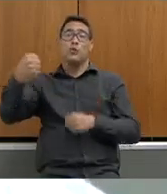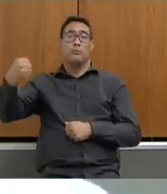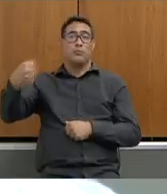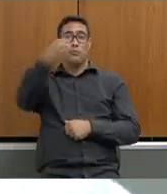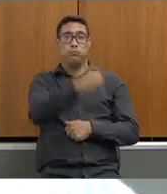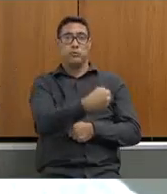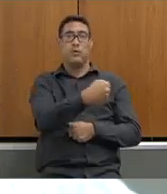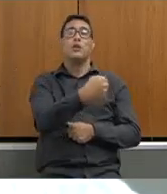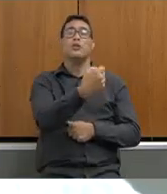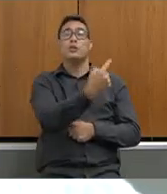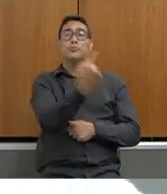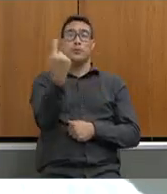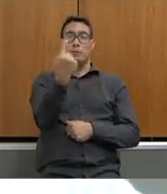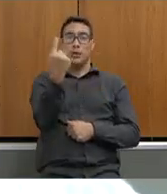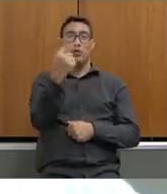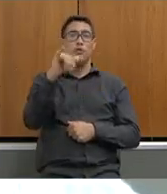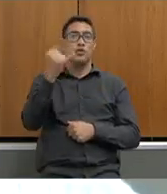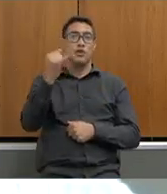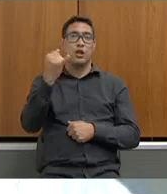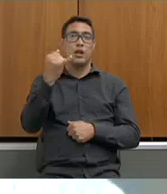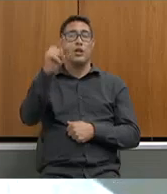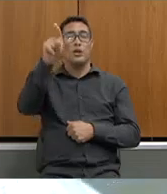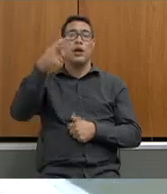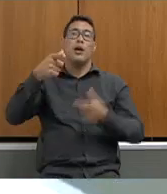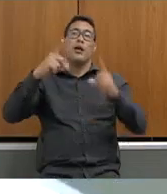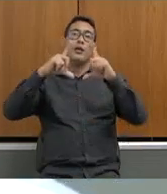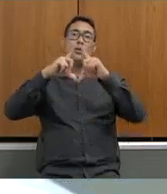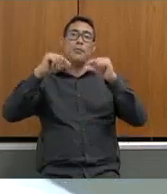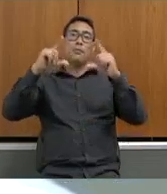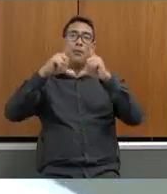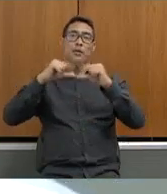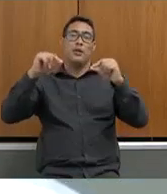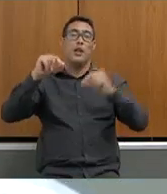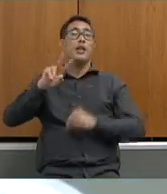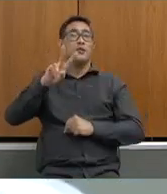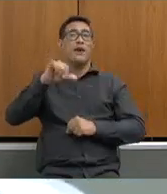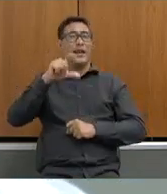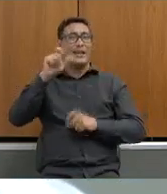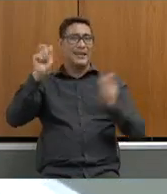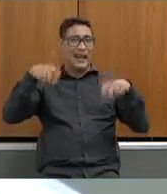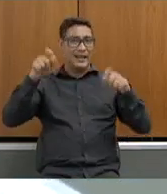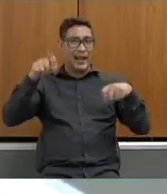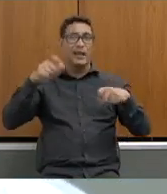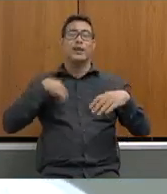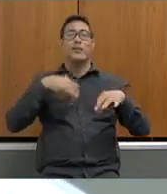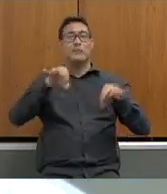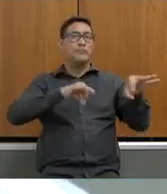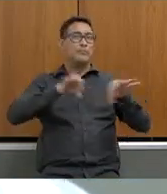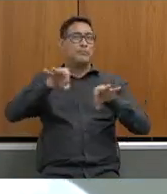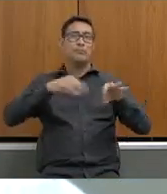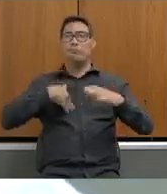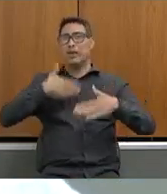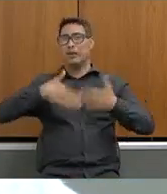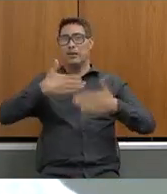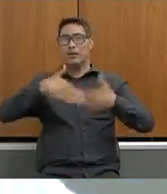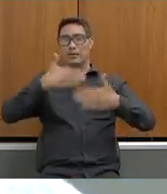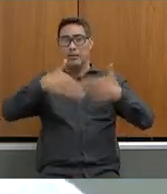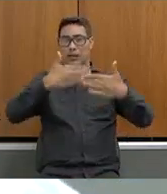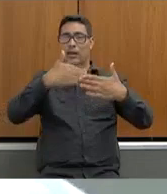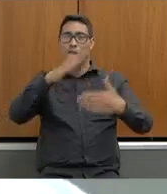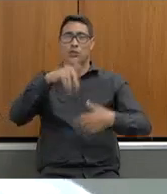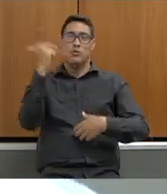1º de janeiro em Brasília que eu acho que nós vamos ter condições de reverter todo esse processo que nós vivemos